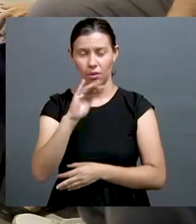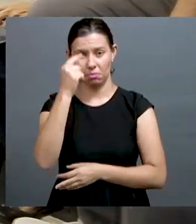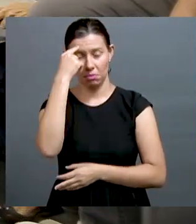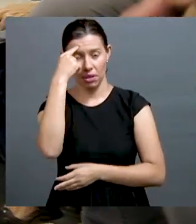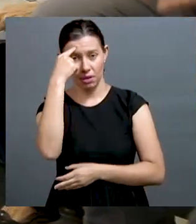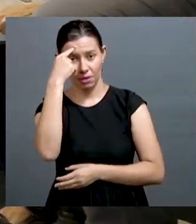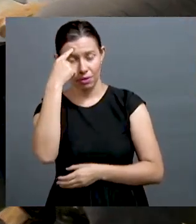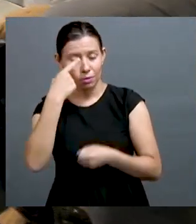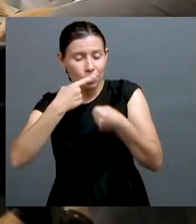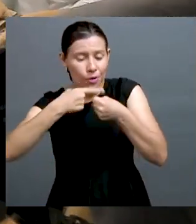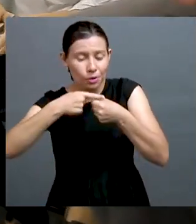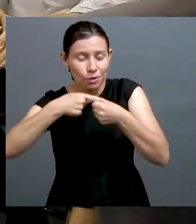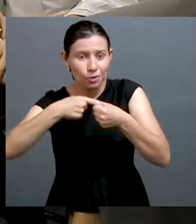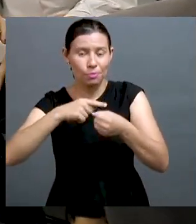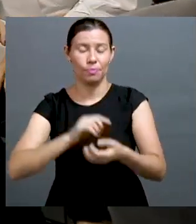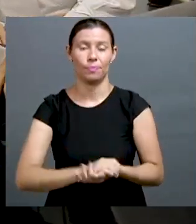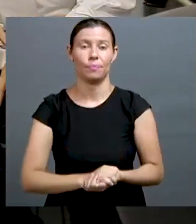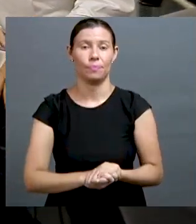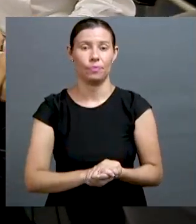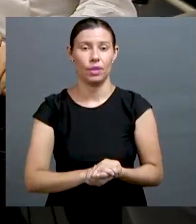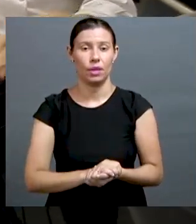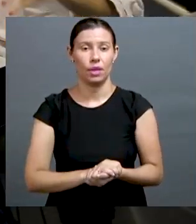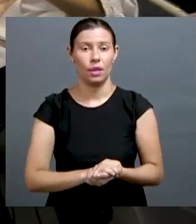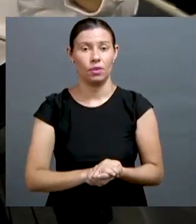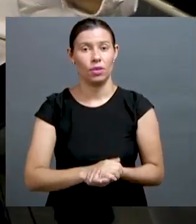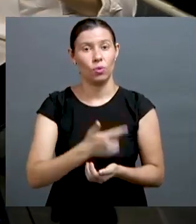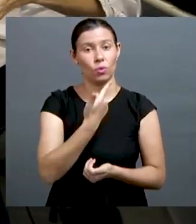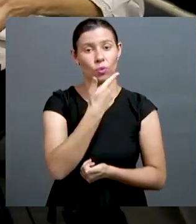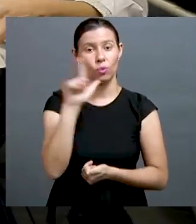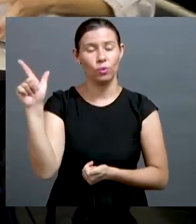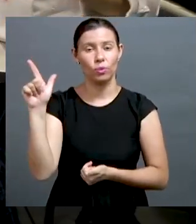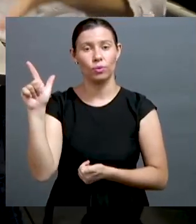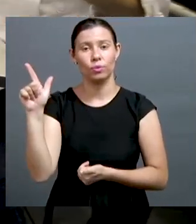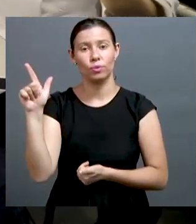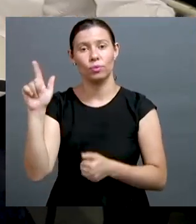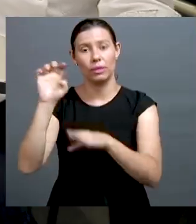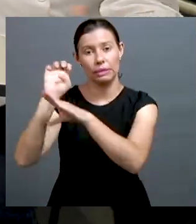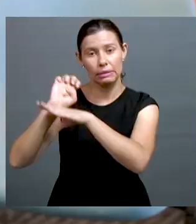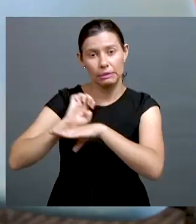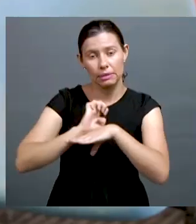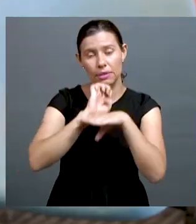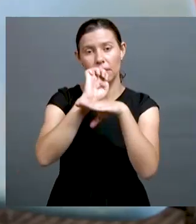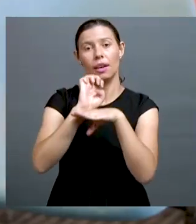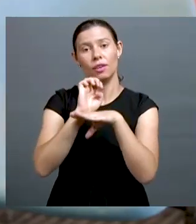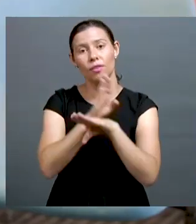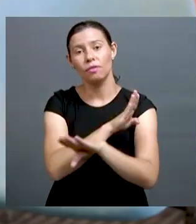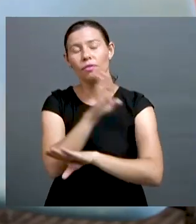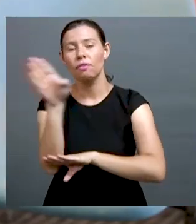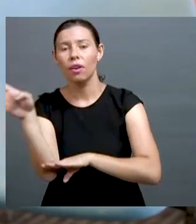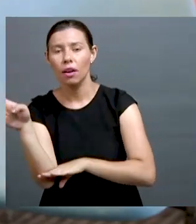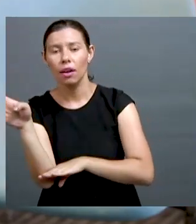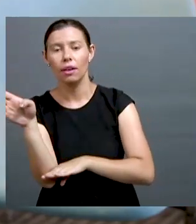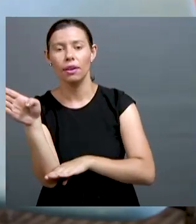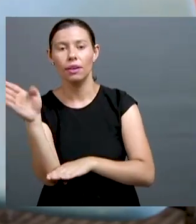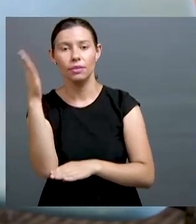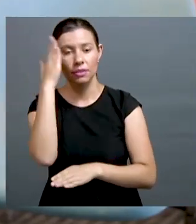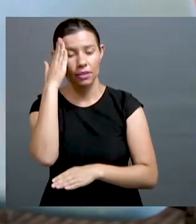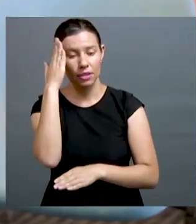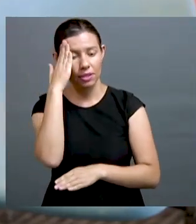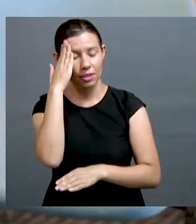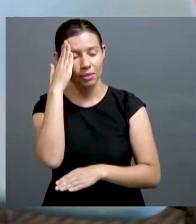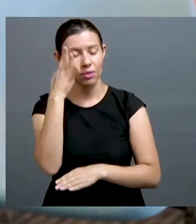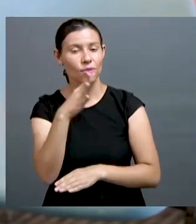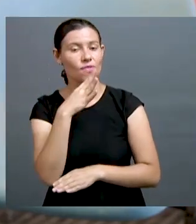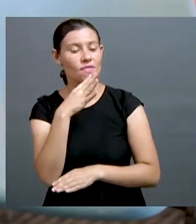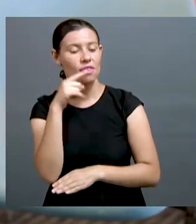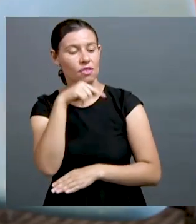Você está numa universidade que é considerada uma universidade periférica, né, e quando você sai daqui e as pessoas